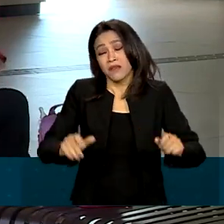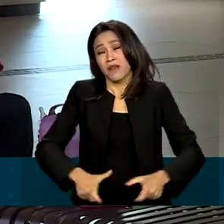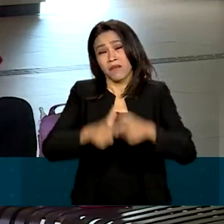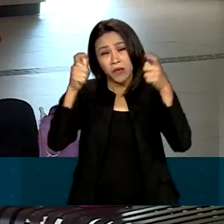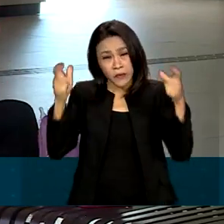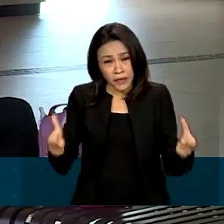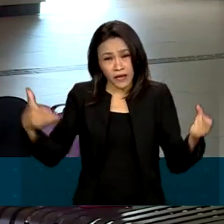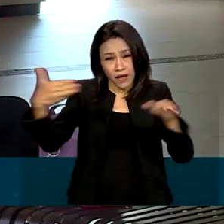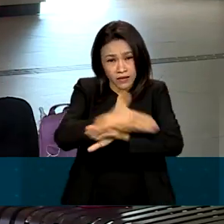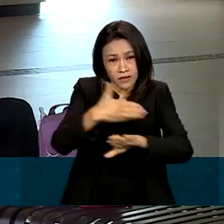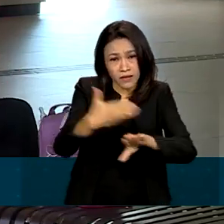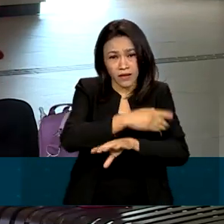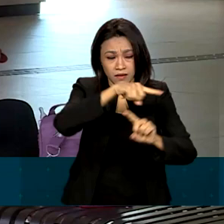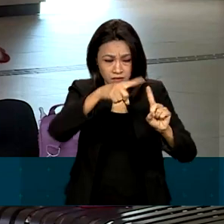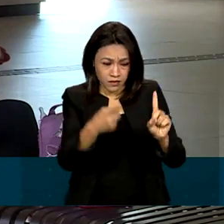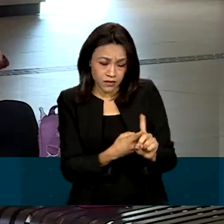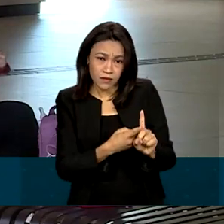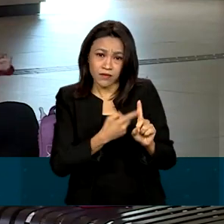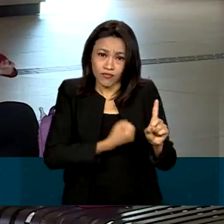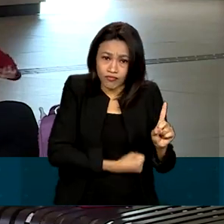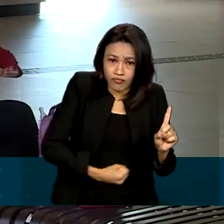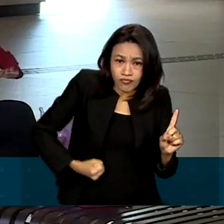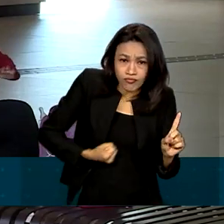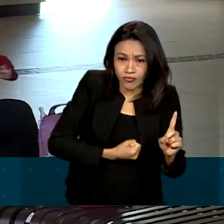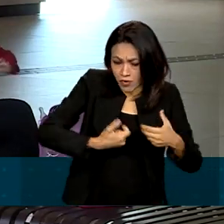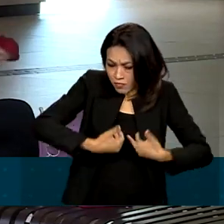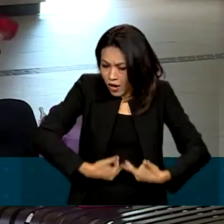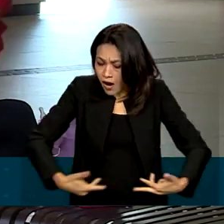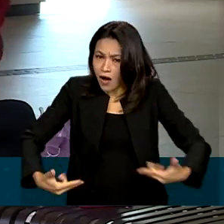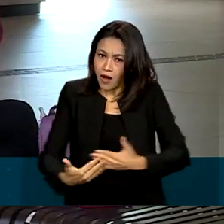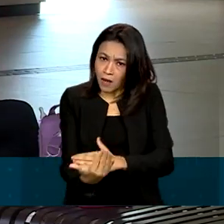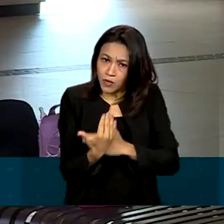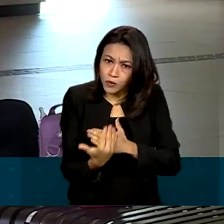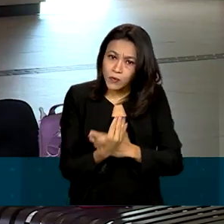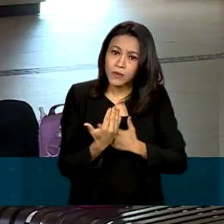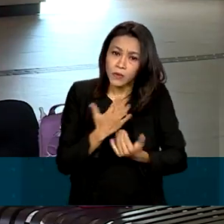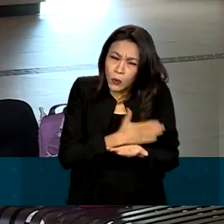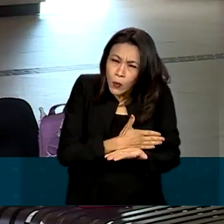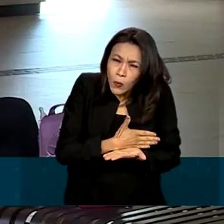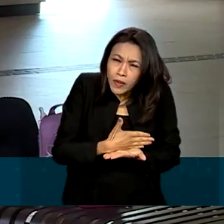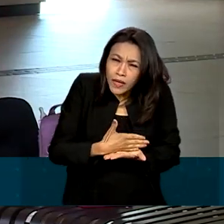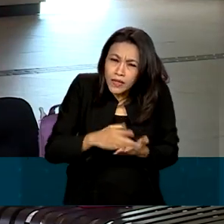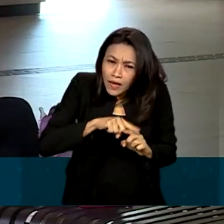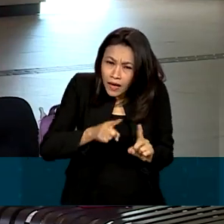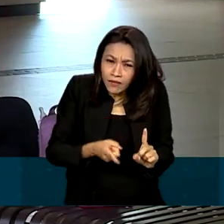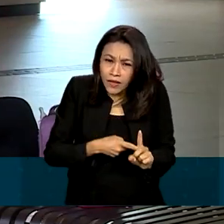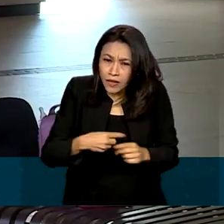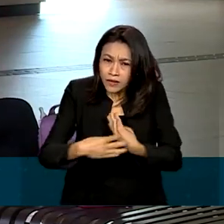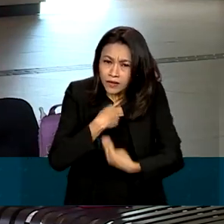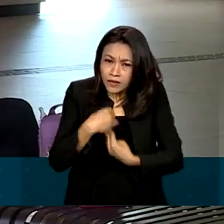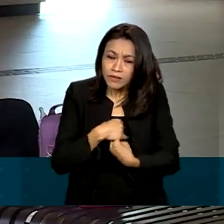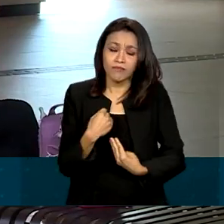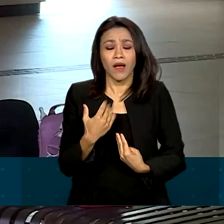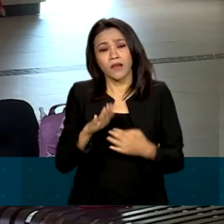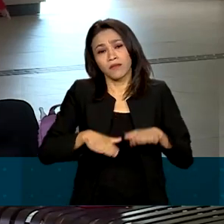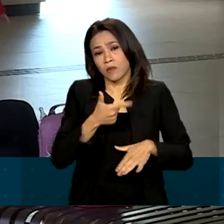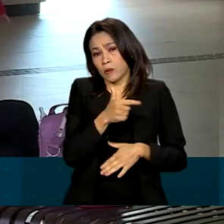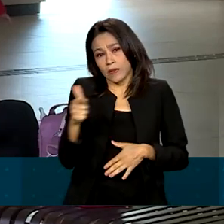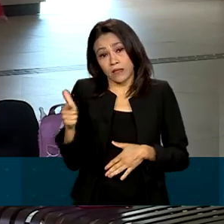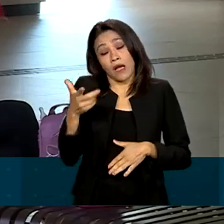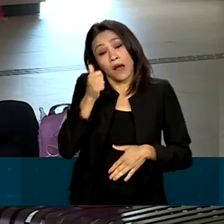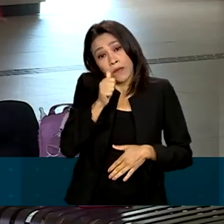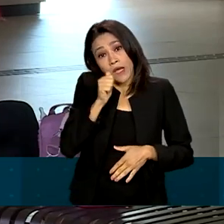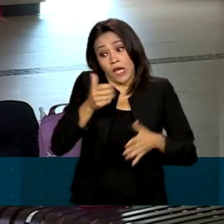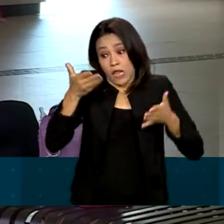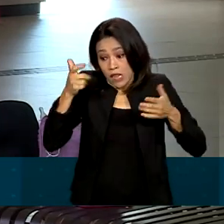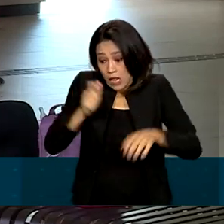-natal ou a recursos como a ultrassonografia no começo da gravidez. Por isso, pode acontecer da mulher chegar no